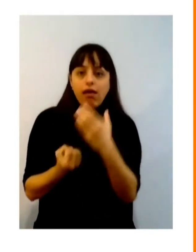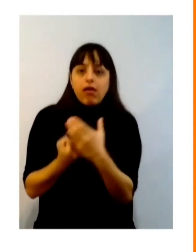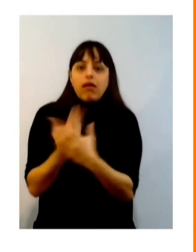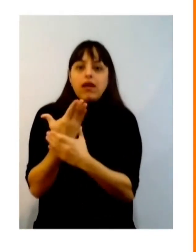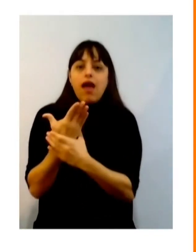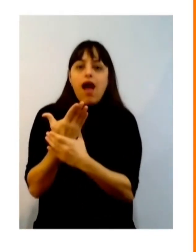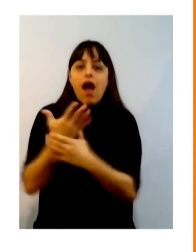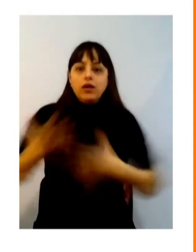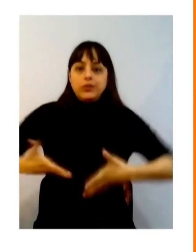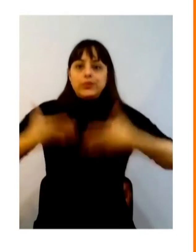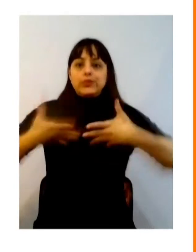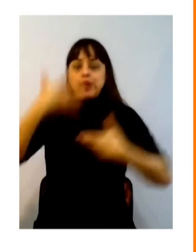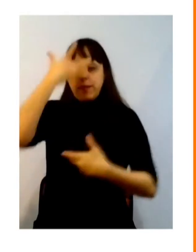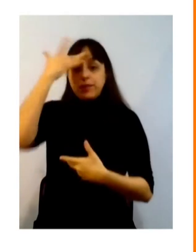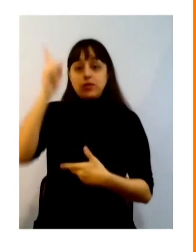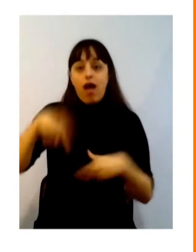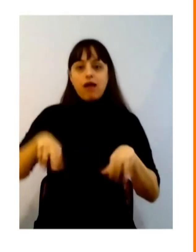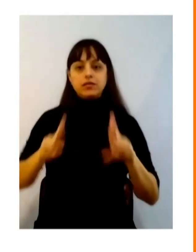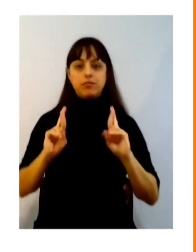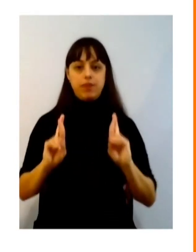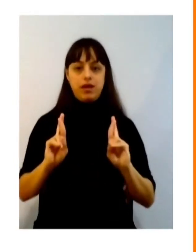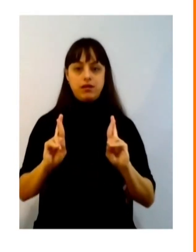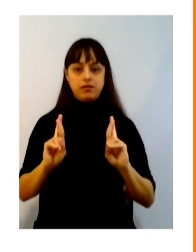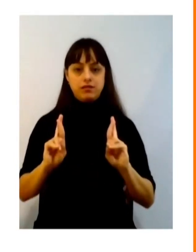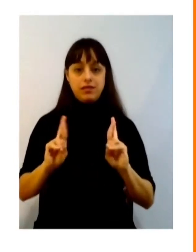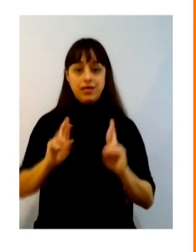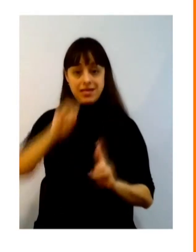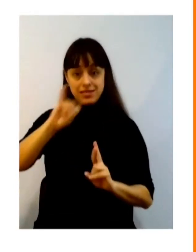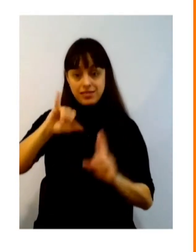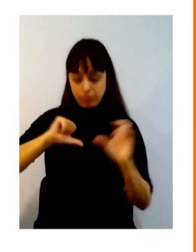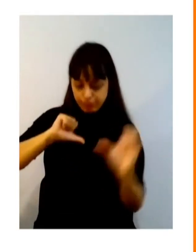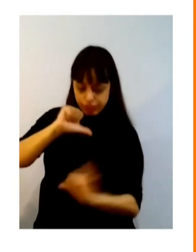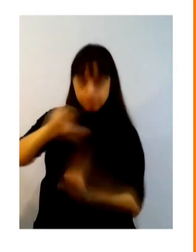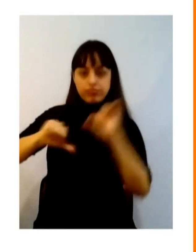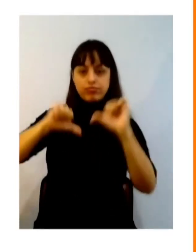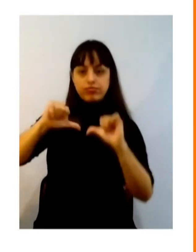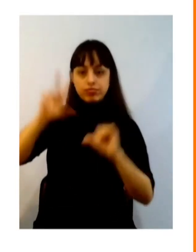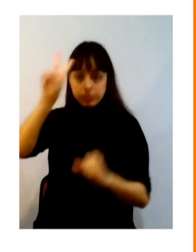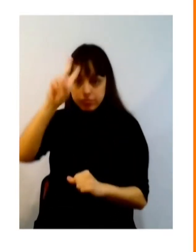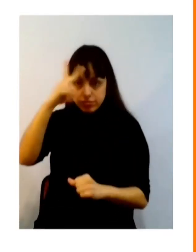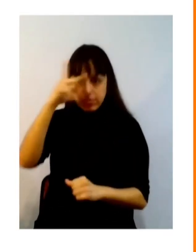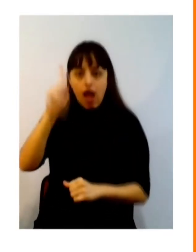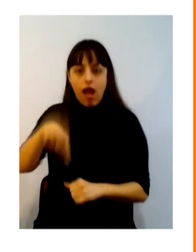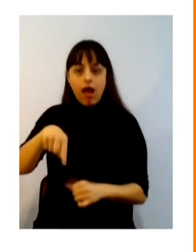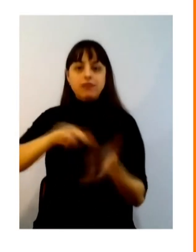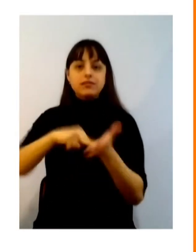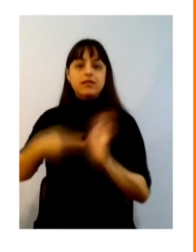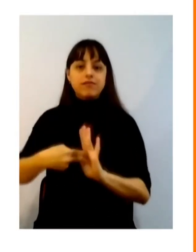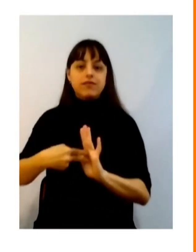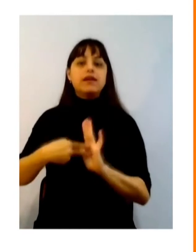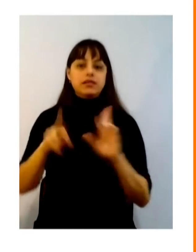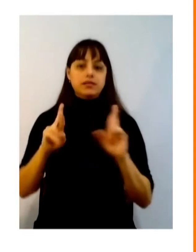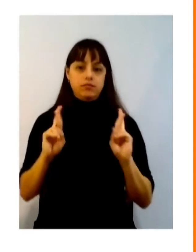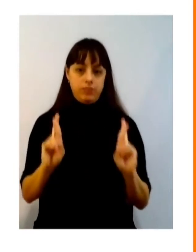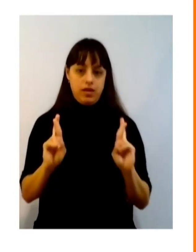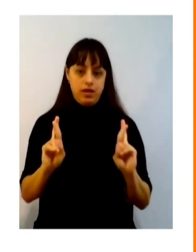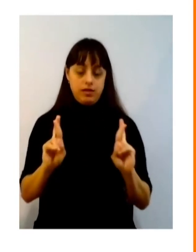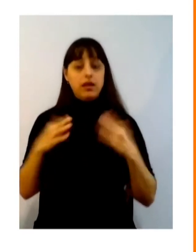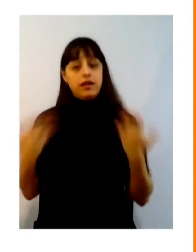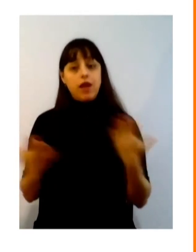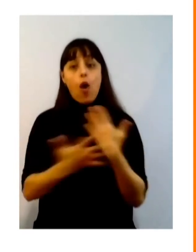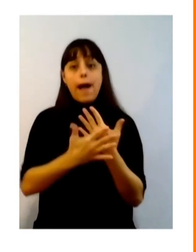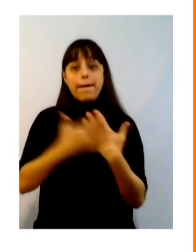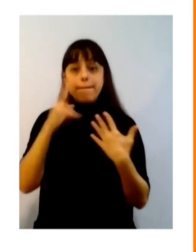esperança, que isso que chamamos reunião seja uma esperança certa. experiência de malos visíveis nós temos analisado como,